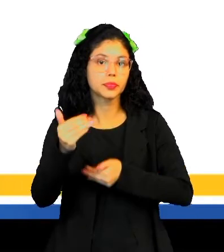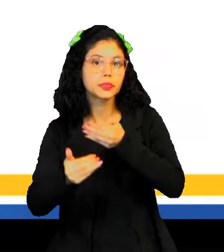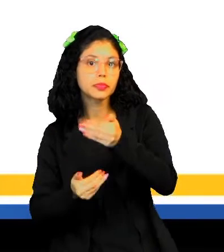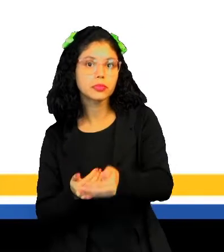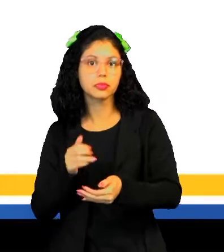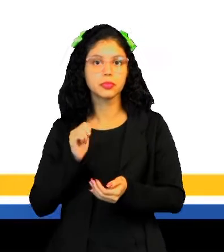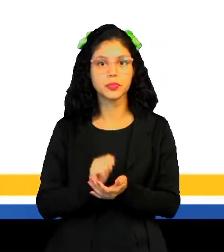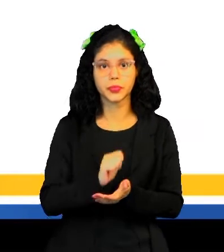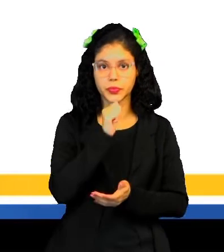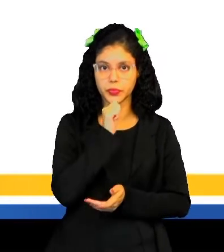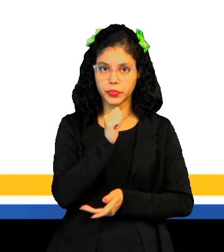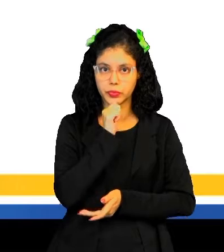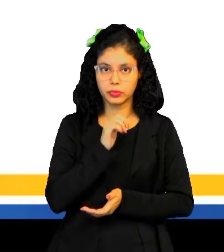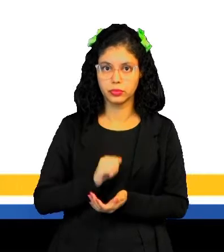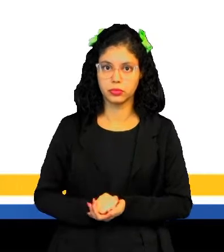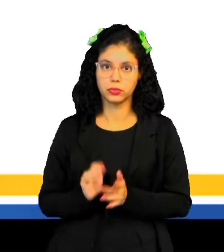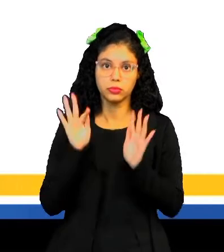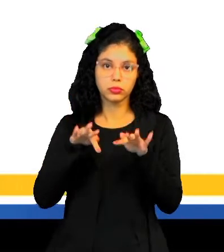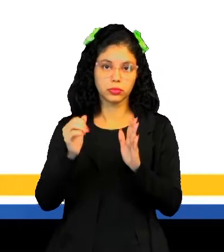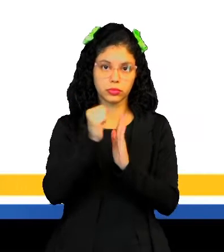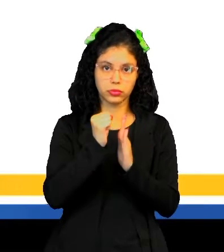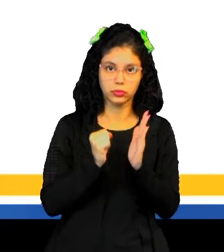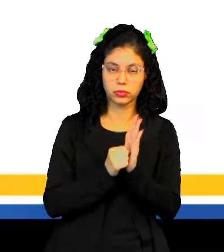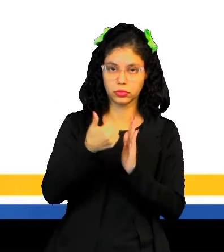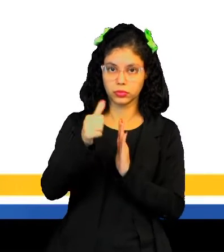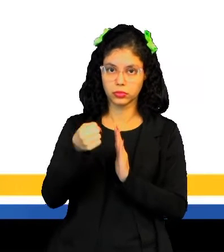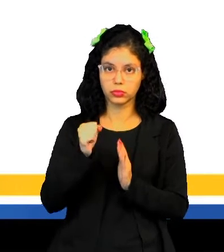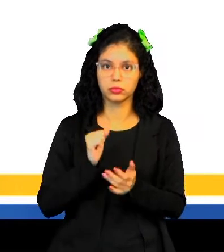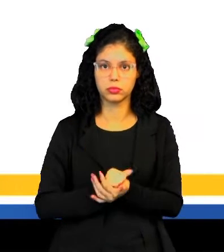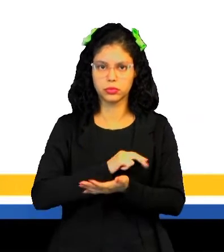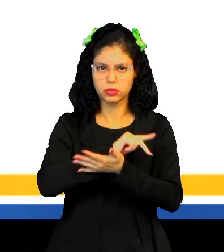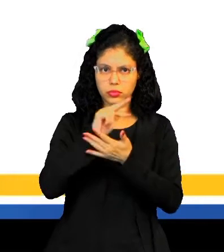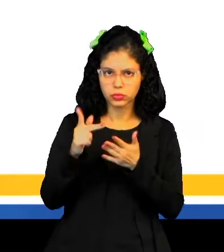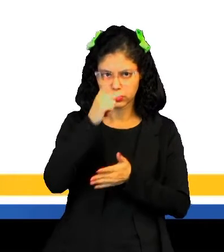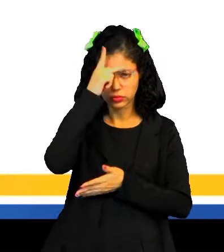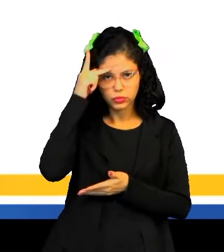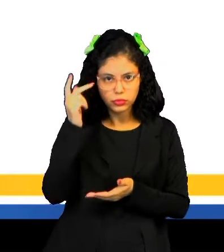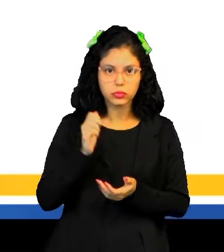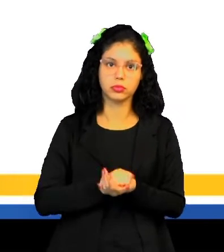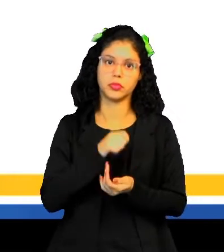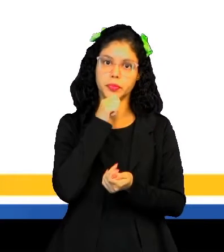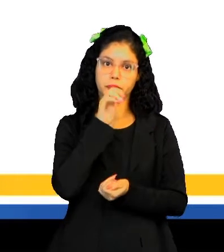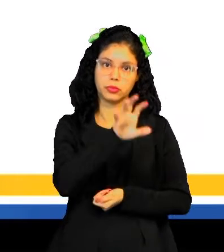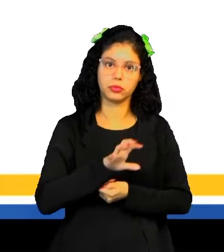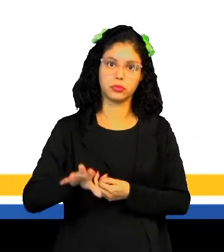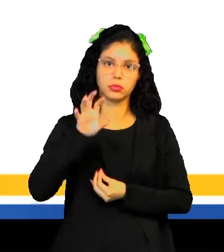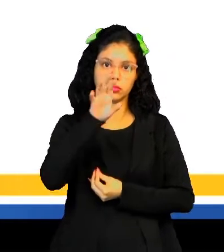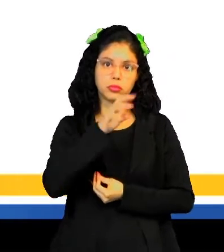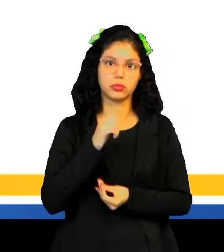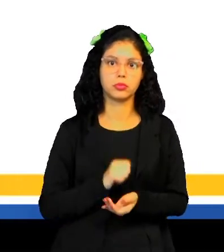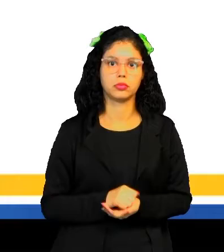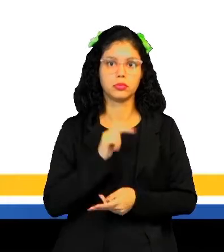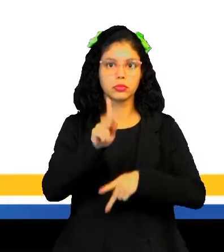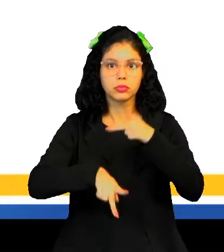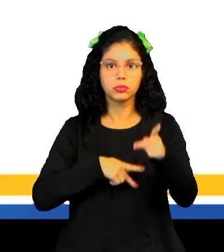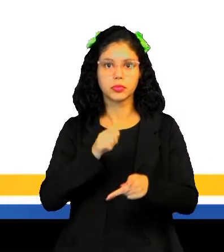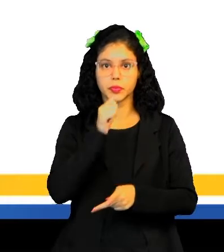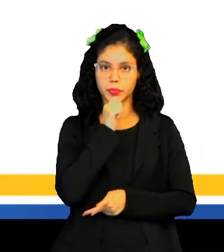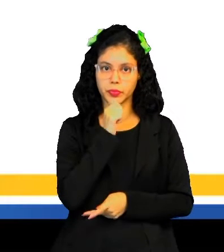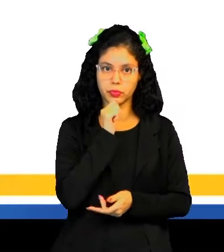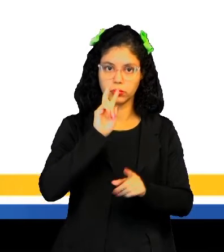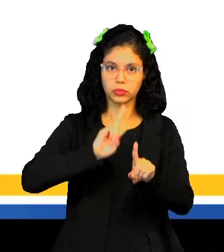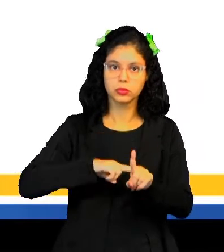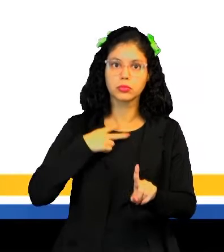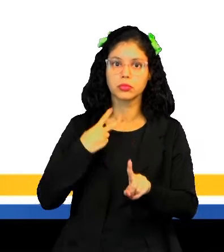Durante o auge desse ciclo, que foi ali no século XVIII, milhares de pessoas foram para essas regiões e estima-se que a população tenha